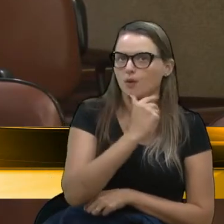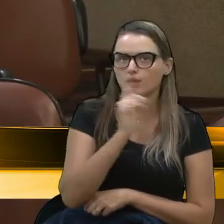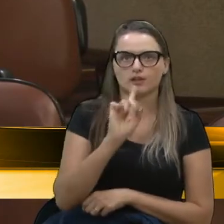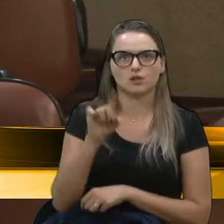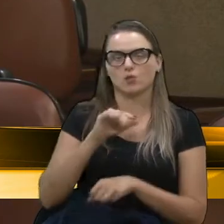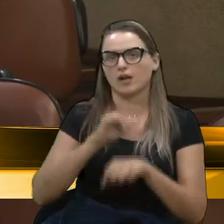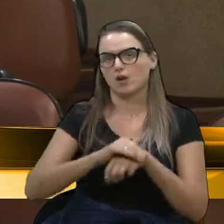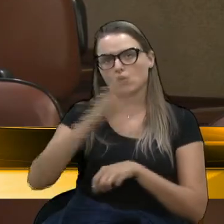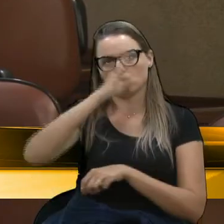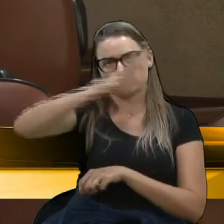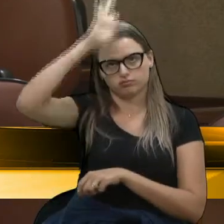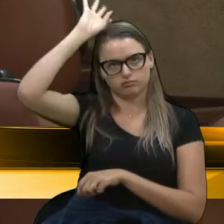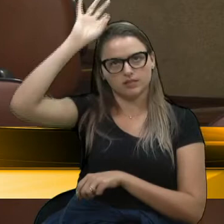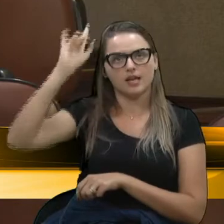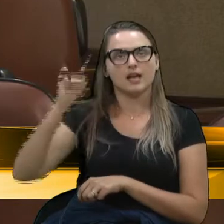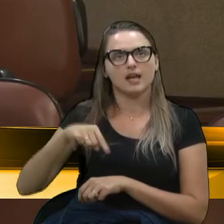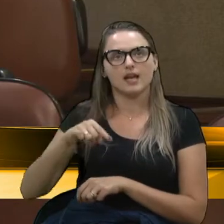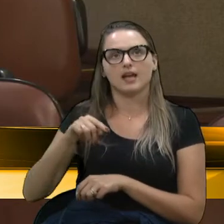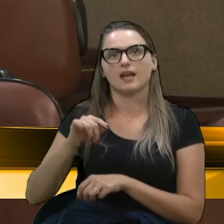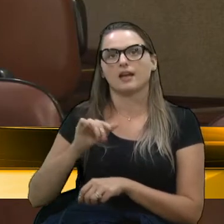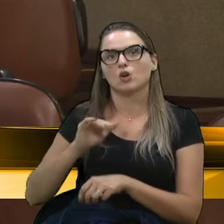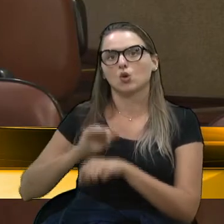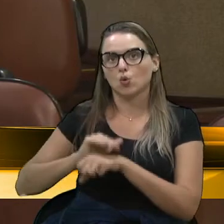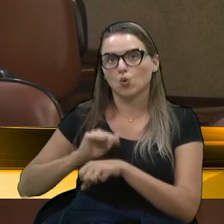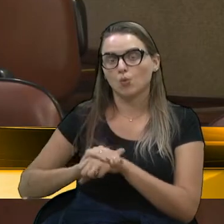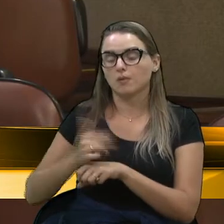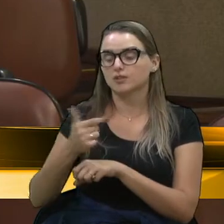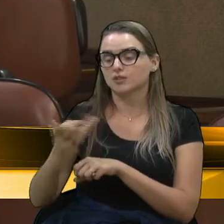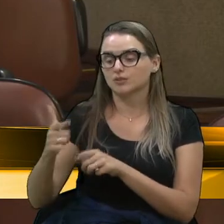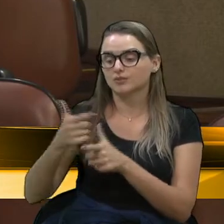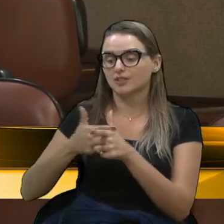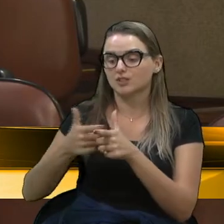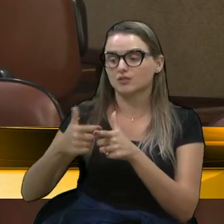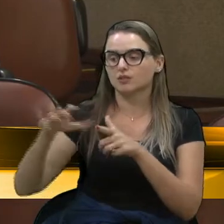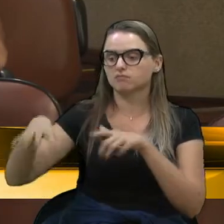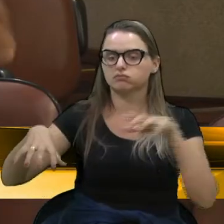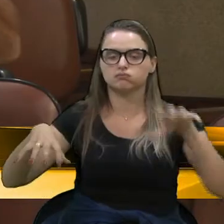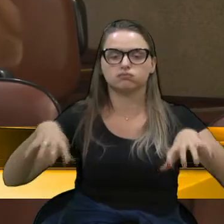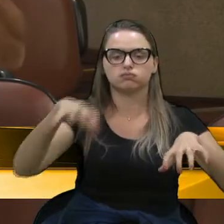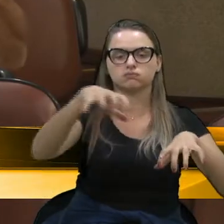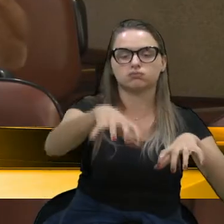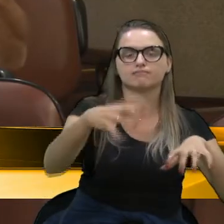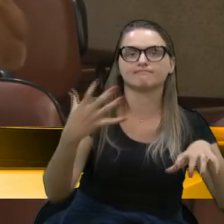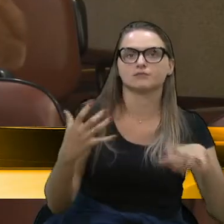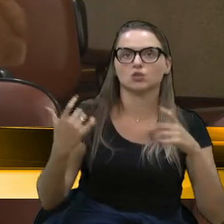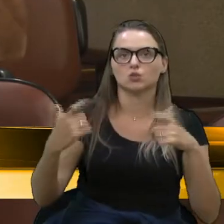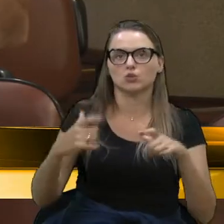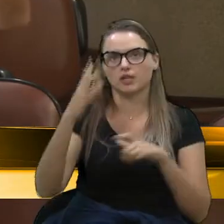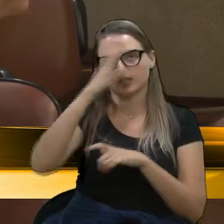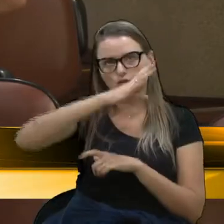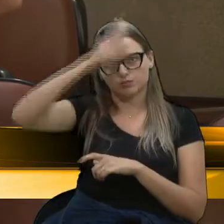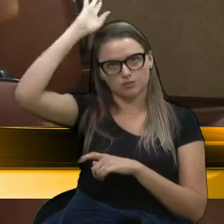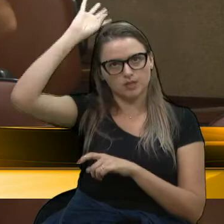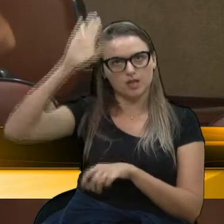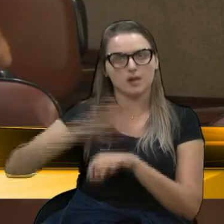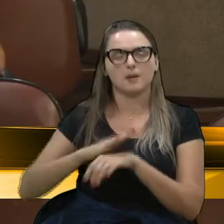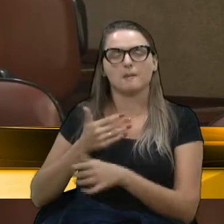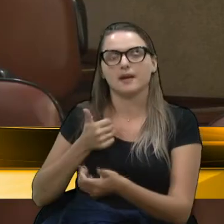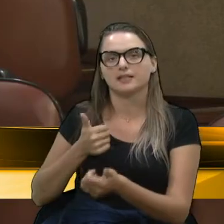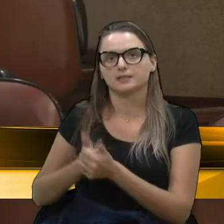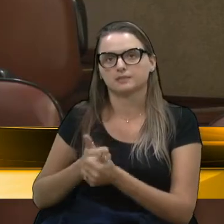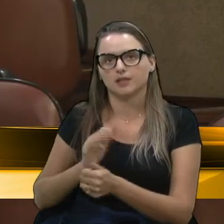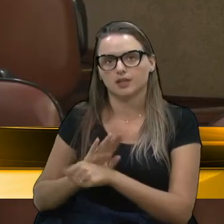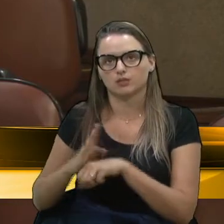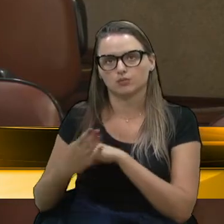É culpa da descentralização, e essas pessoas têm que estar mais próximas, mais próximas aos